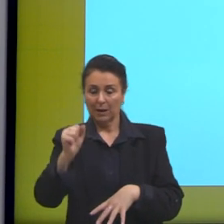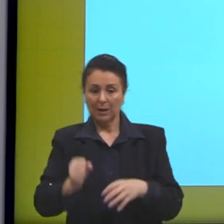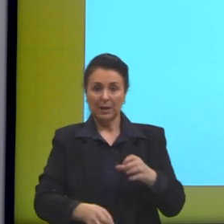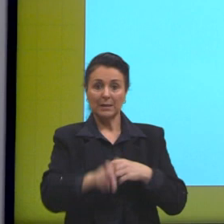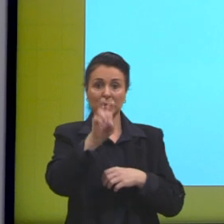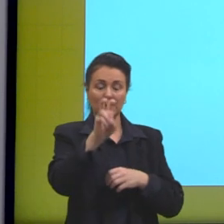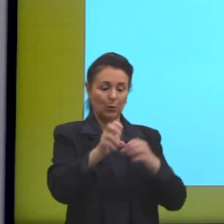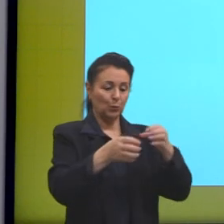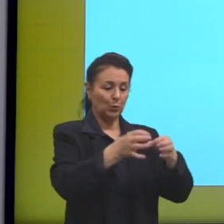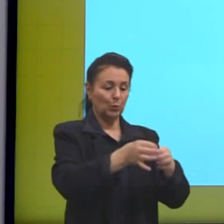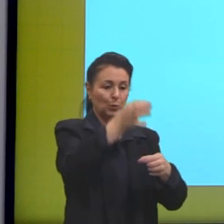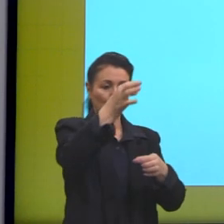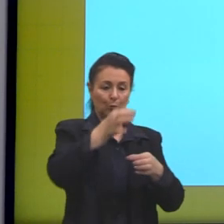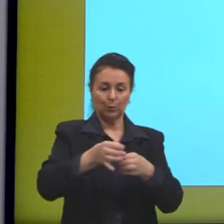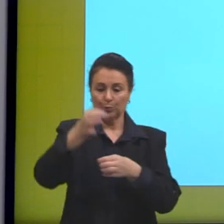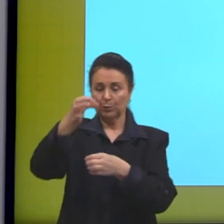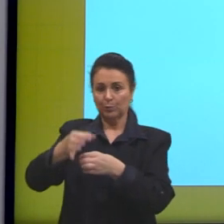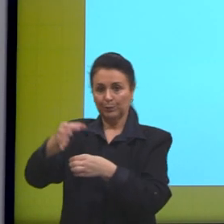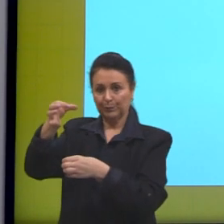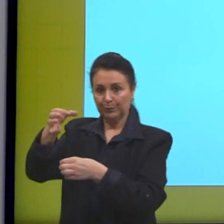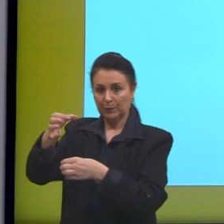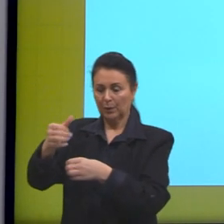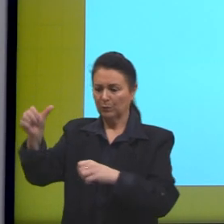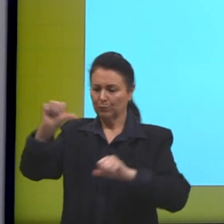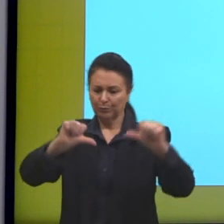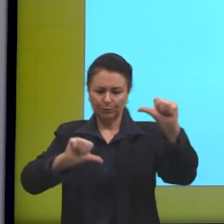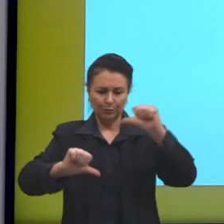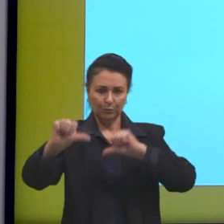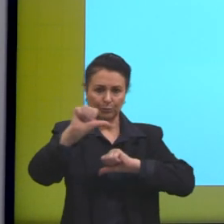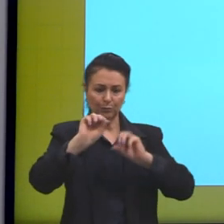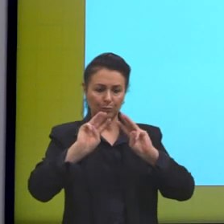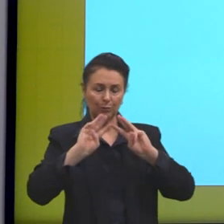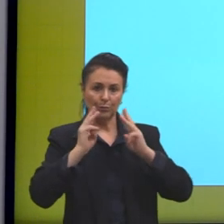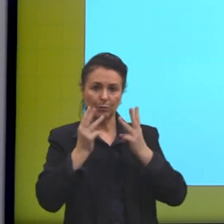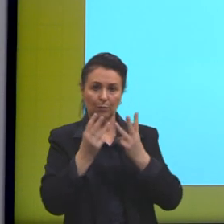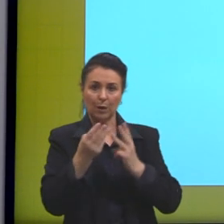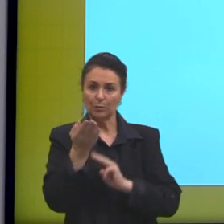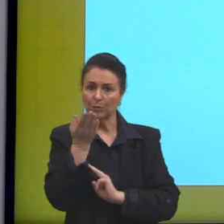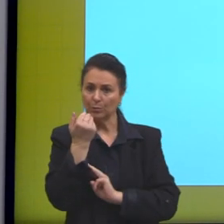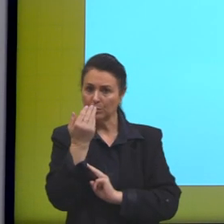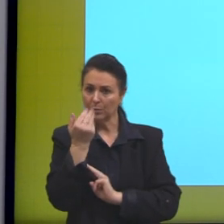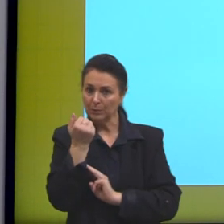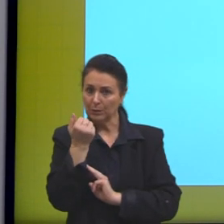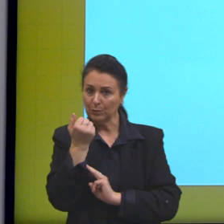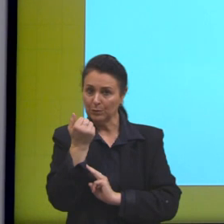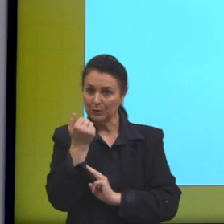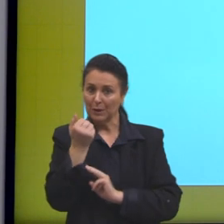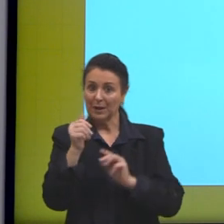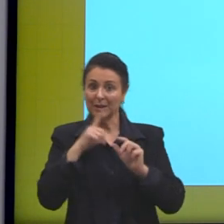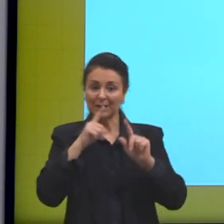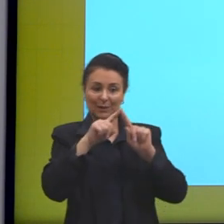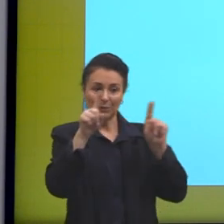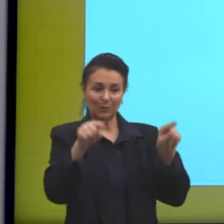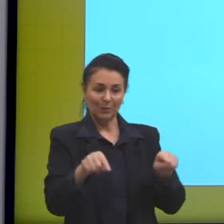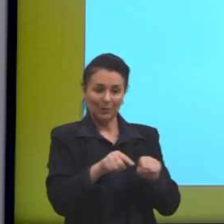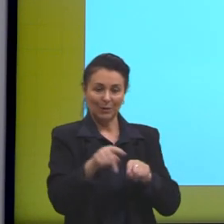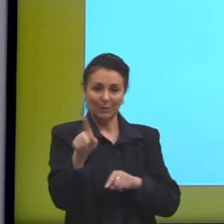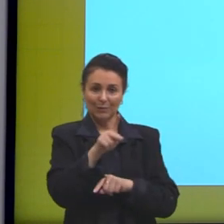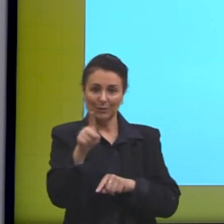Em seguida, adicionou massas iguais dos alimentos descritos no quadro.